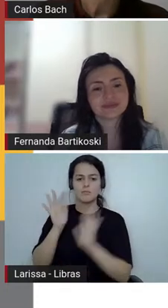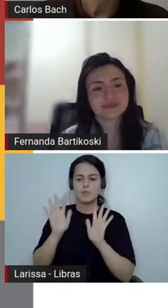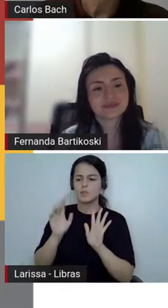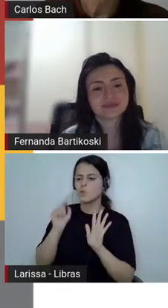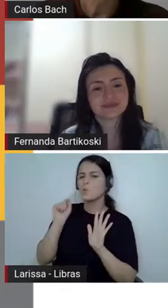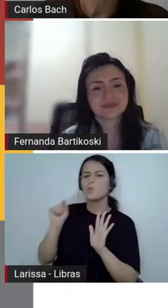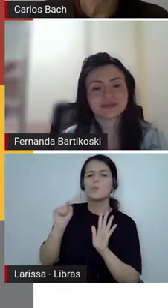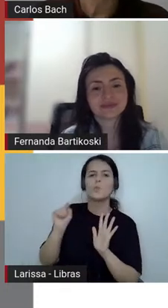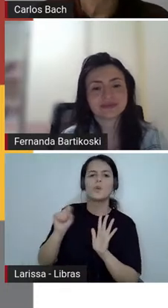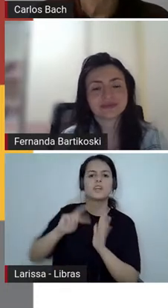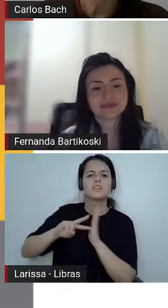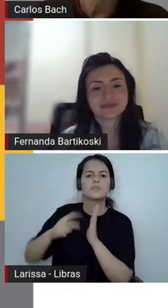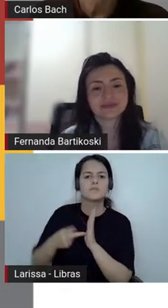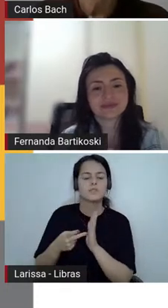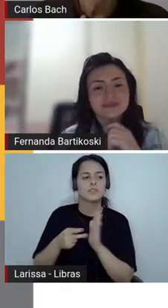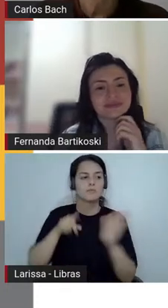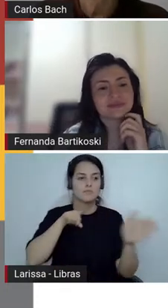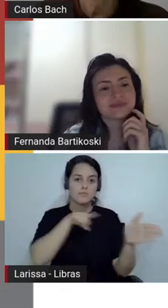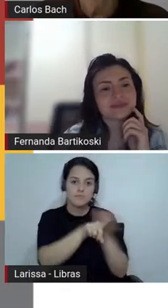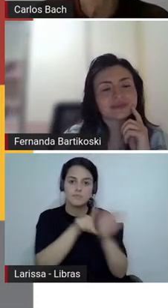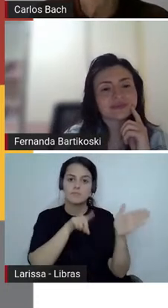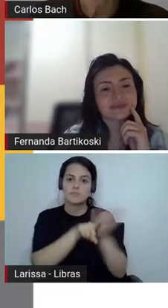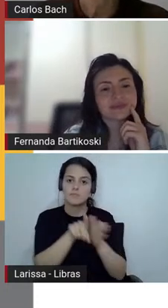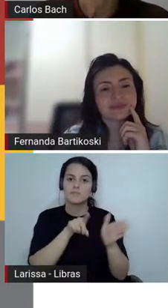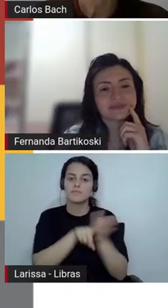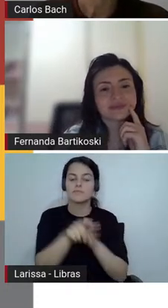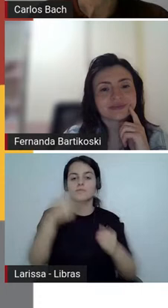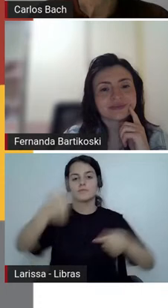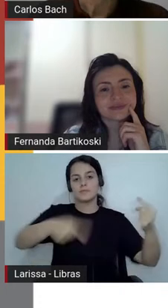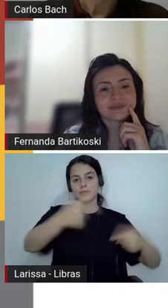e ir lá registrando pode seguir